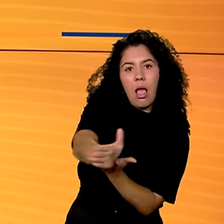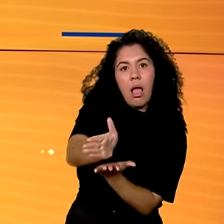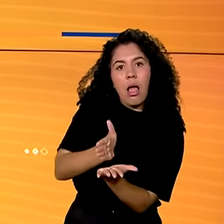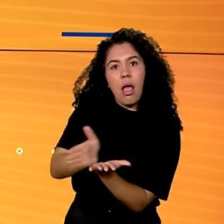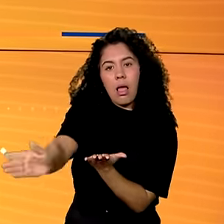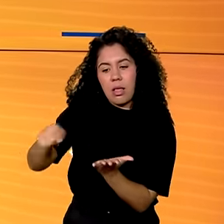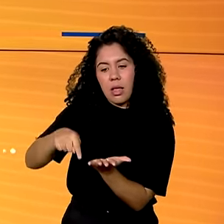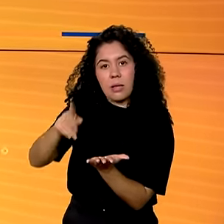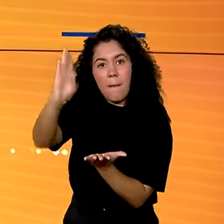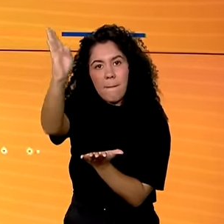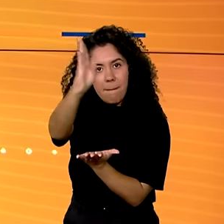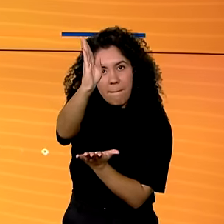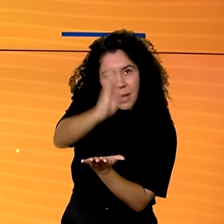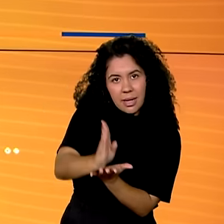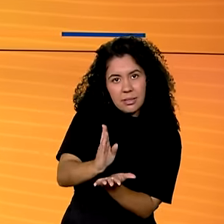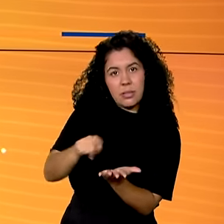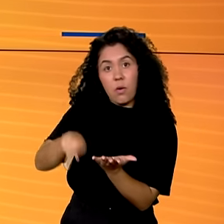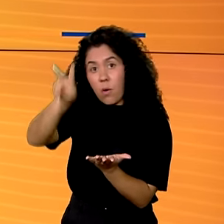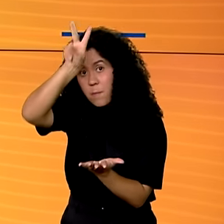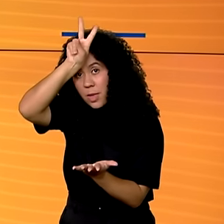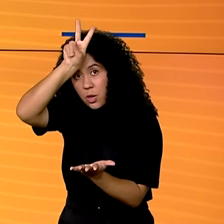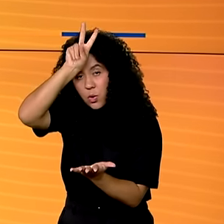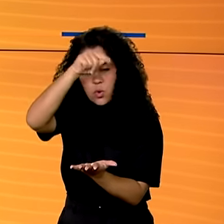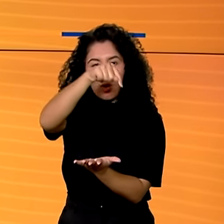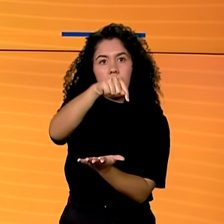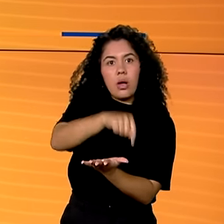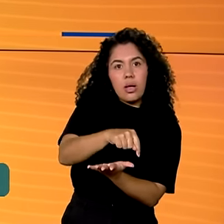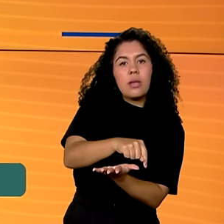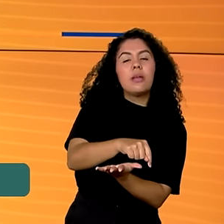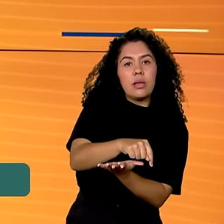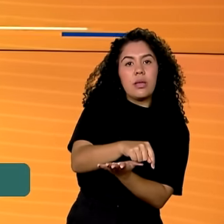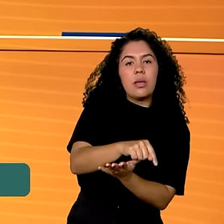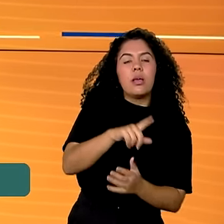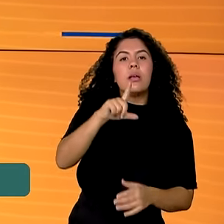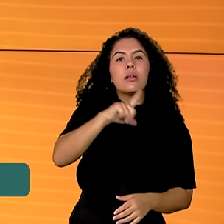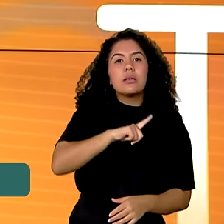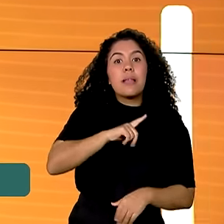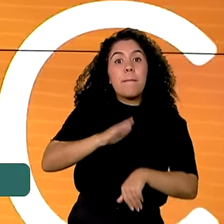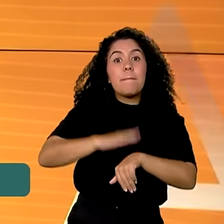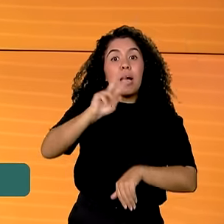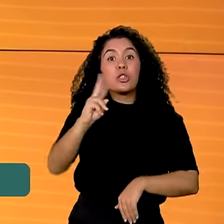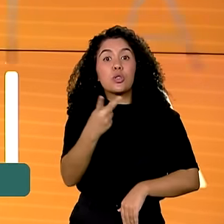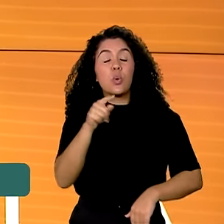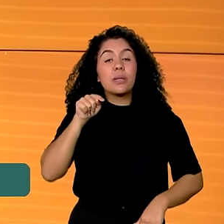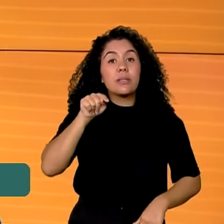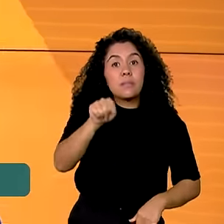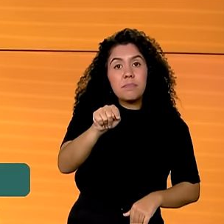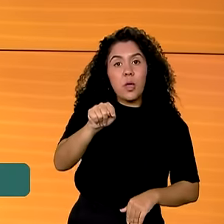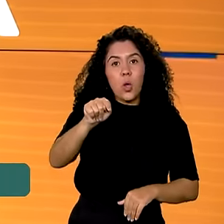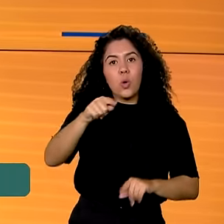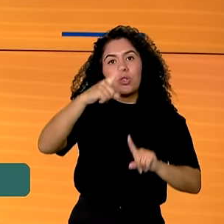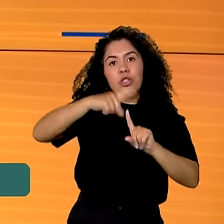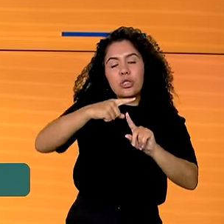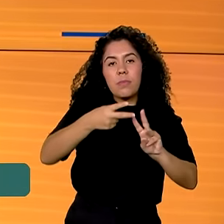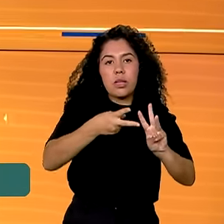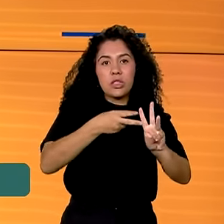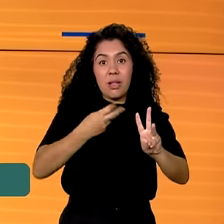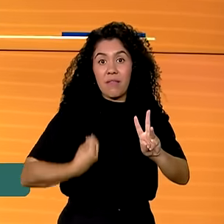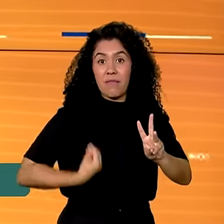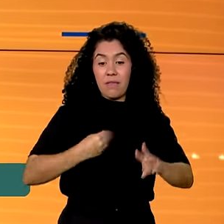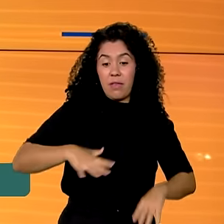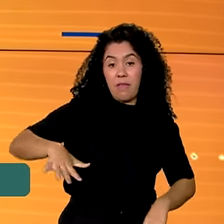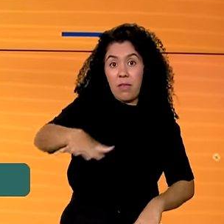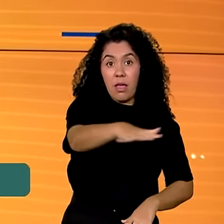e abriga duas etnias indígenas. São mais de 2 mil indígenas que vivem em 32 aldeias na região.